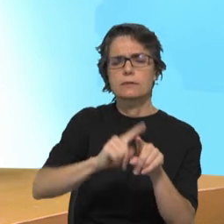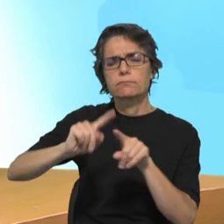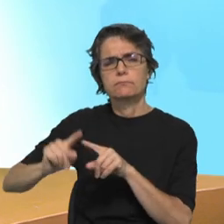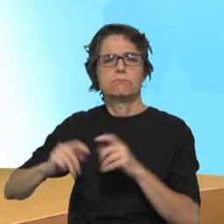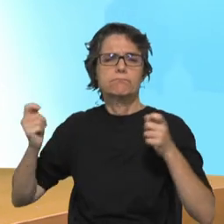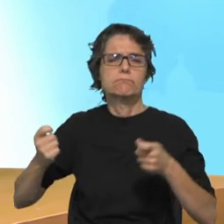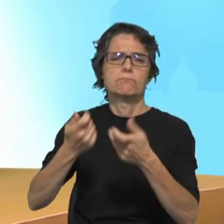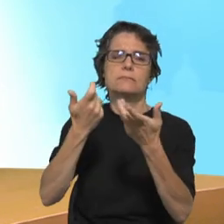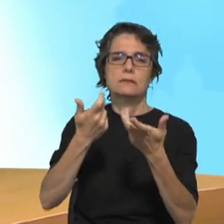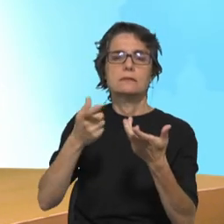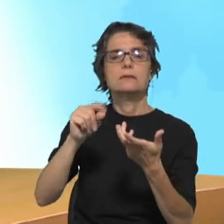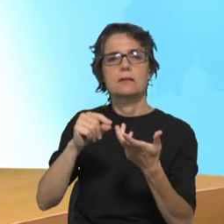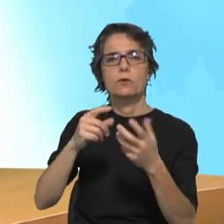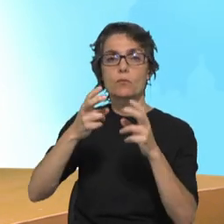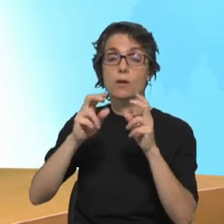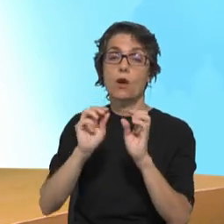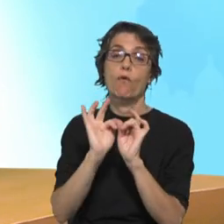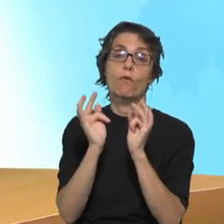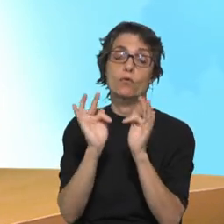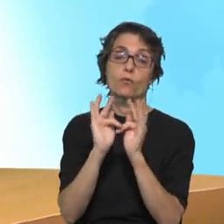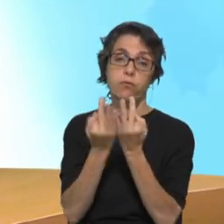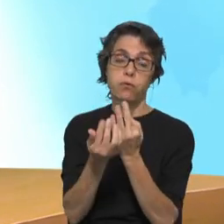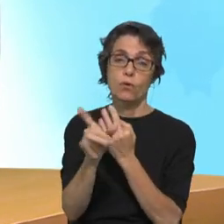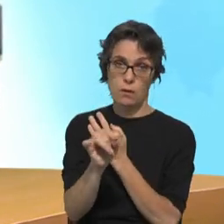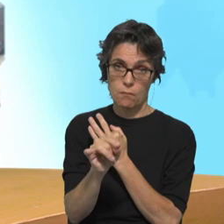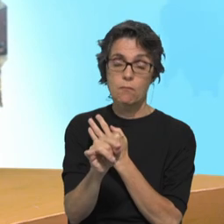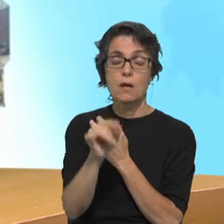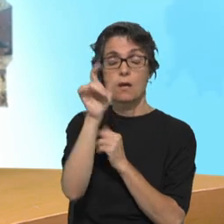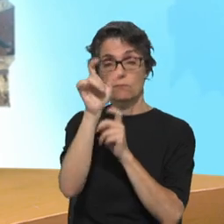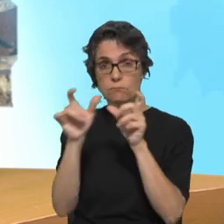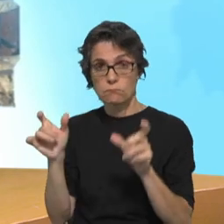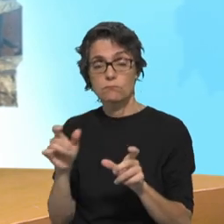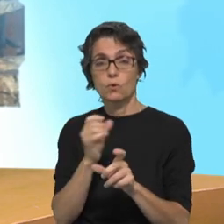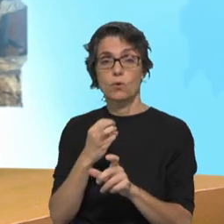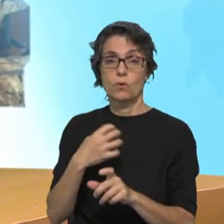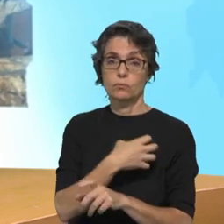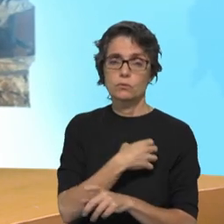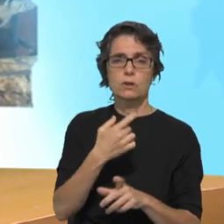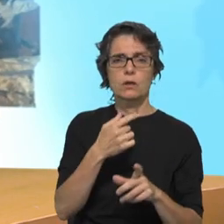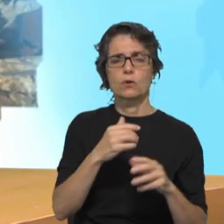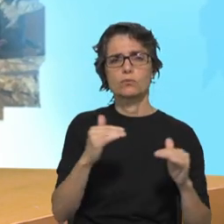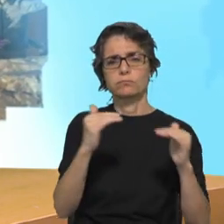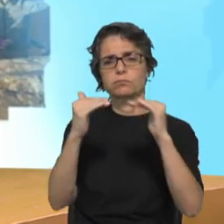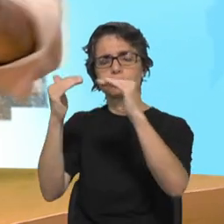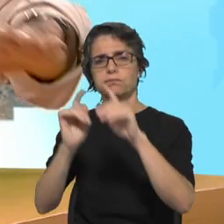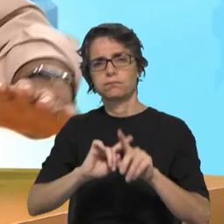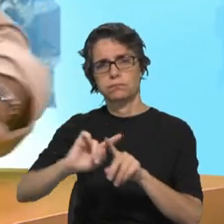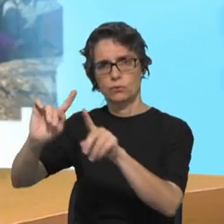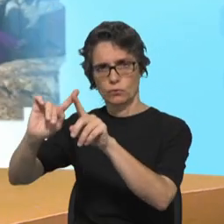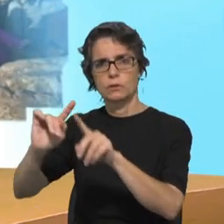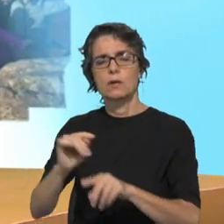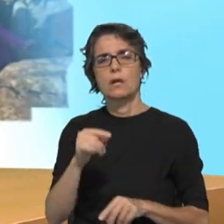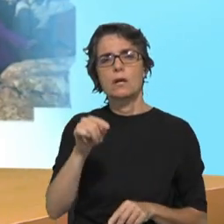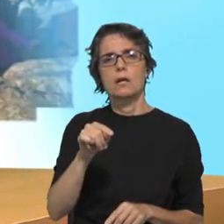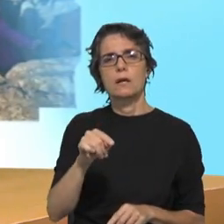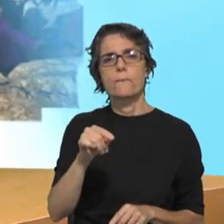decorrerá um fórum com a presença de escuteiros de todas as secções, lubites, exploradores, pioneiros e caminheiros que desde